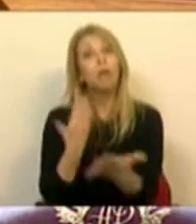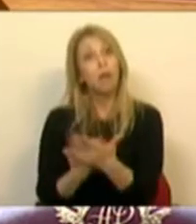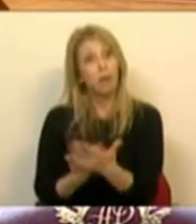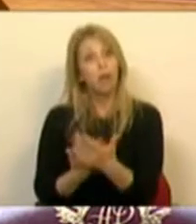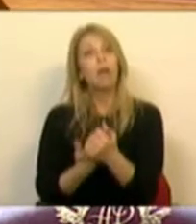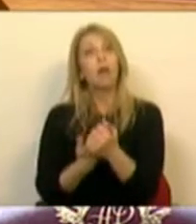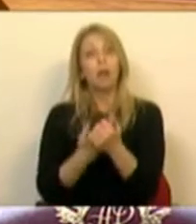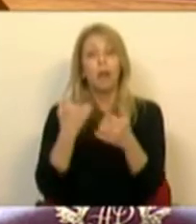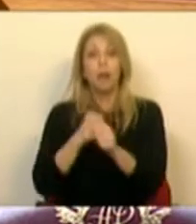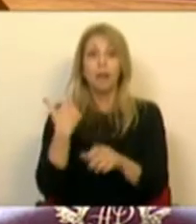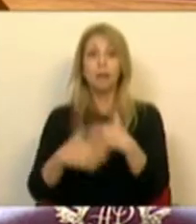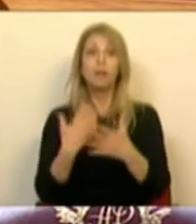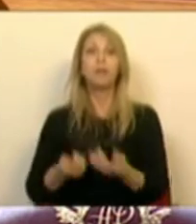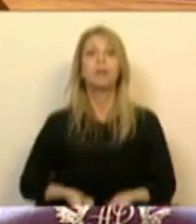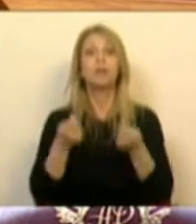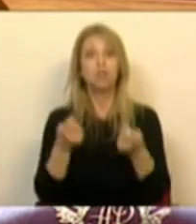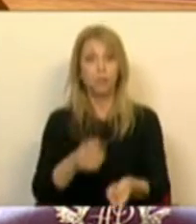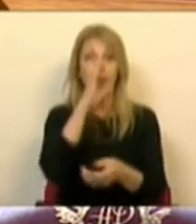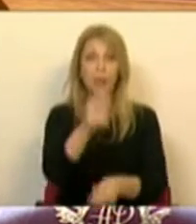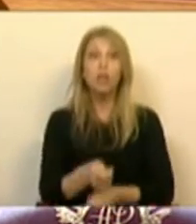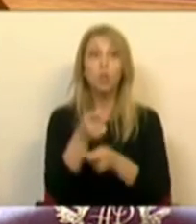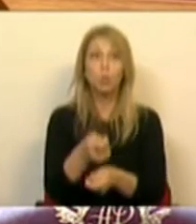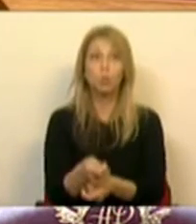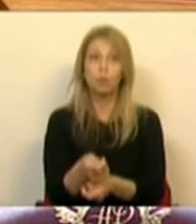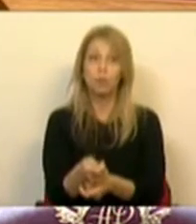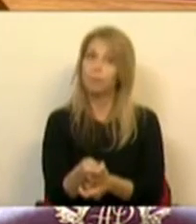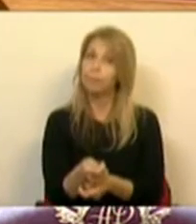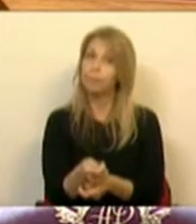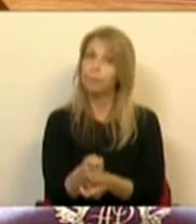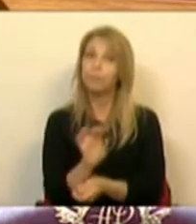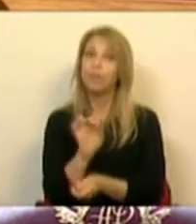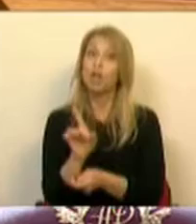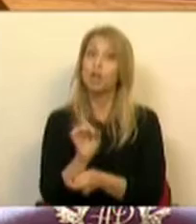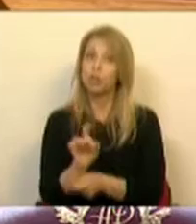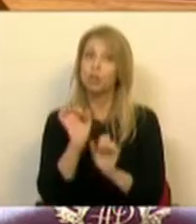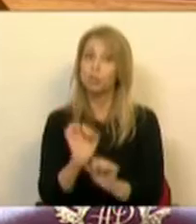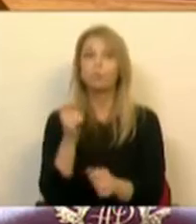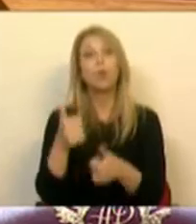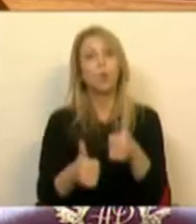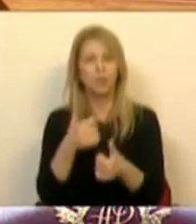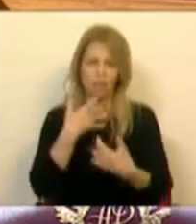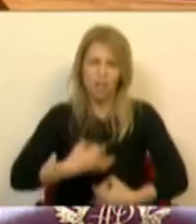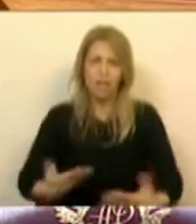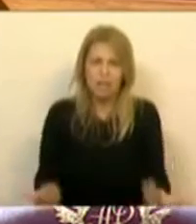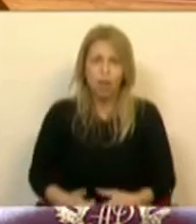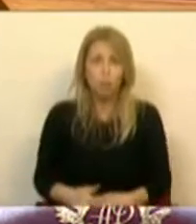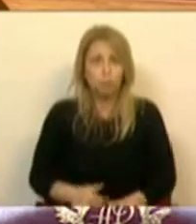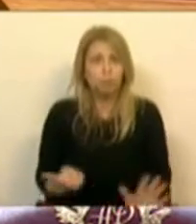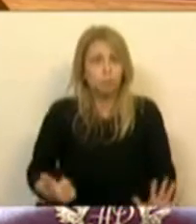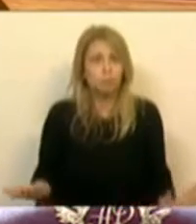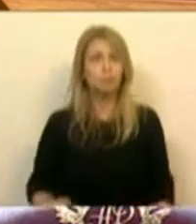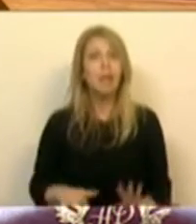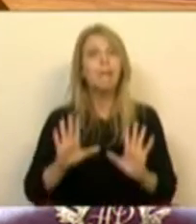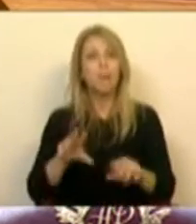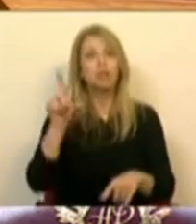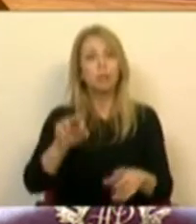atividade e no investimento na agricultura as questões da competitividade, é certo, mas também daquilo